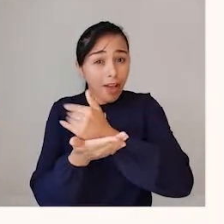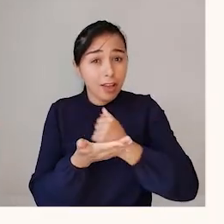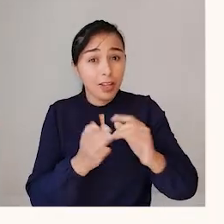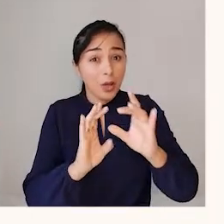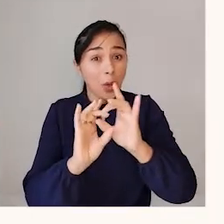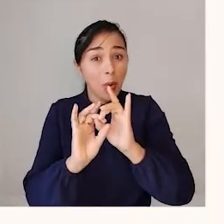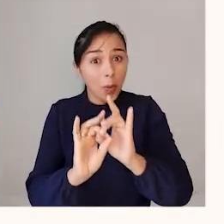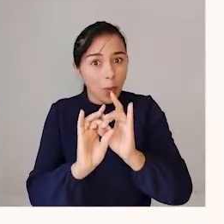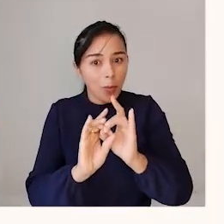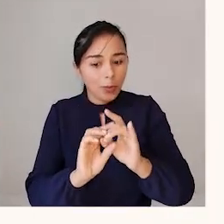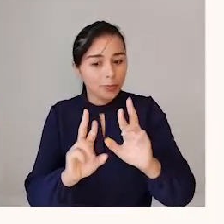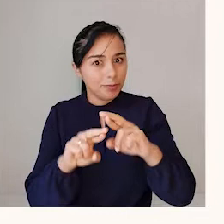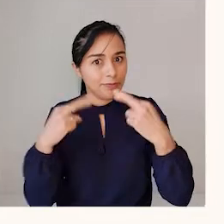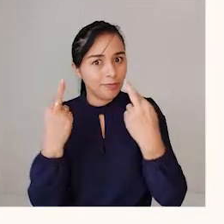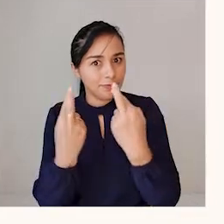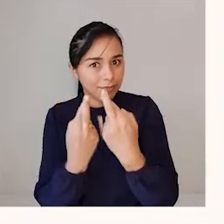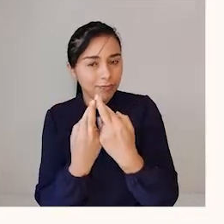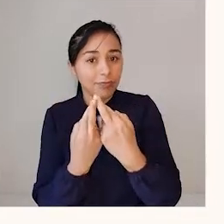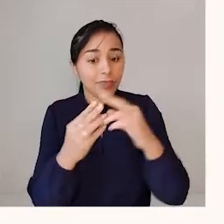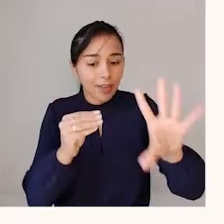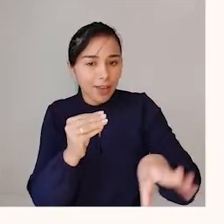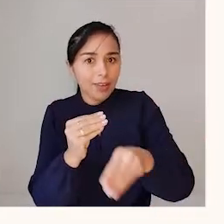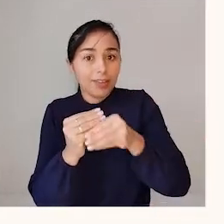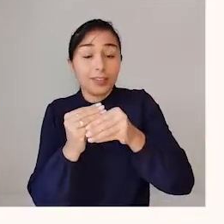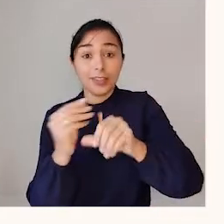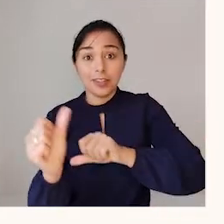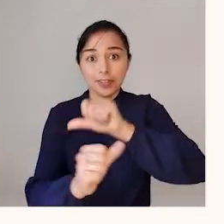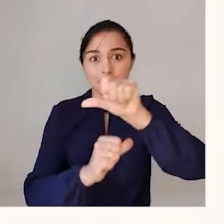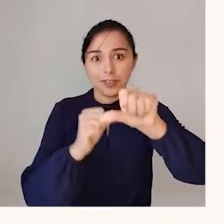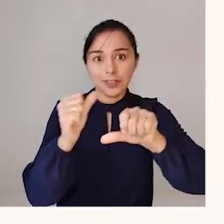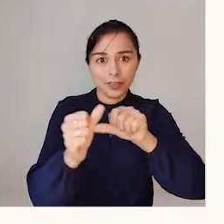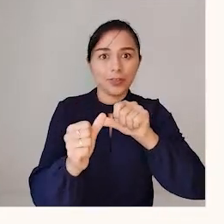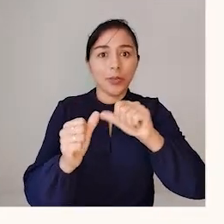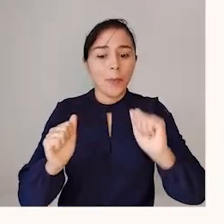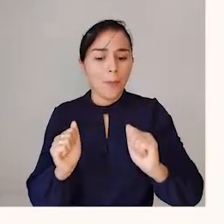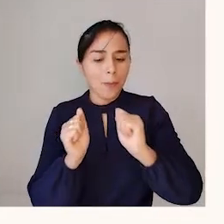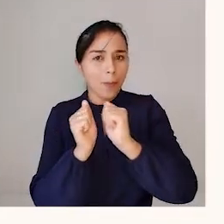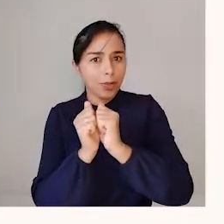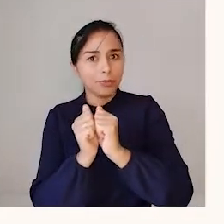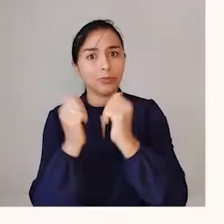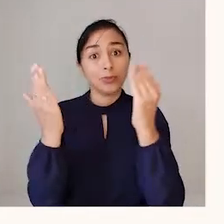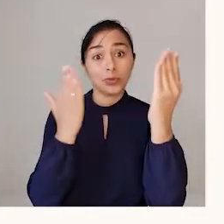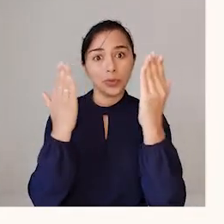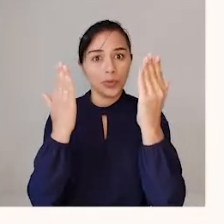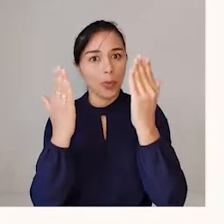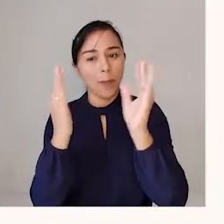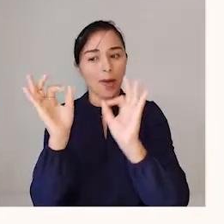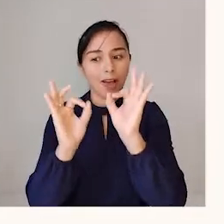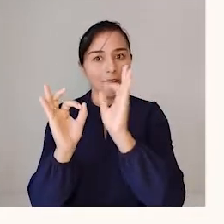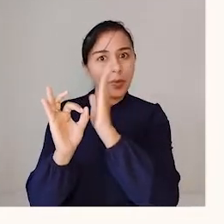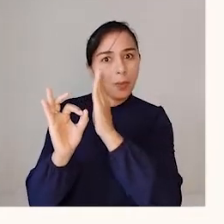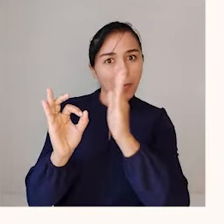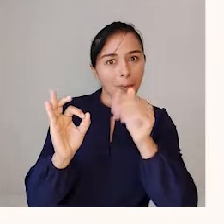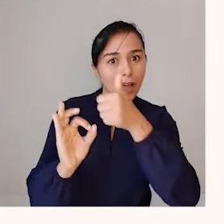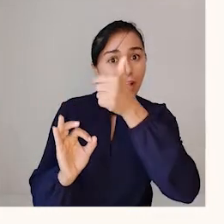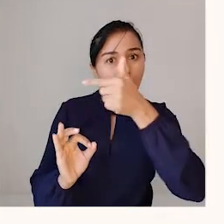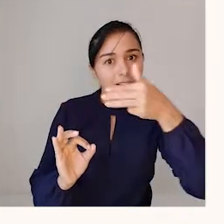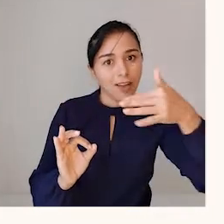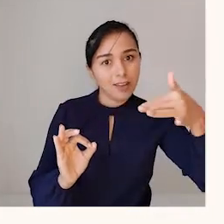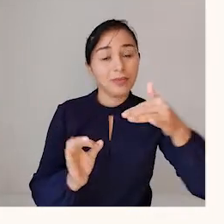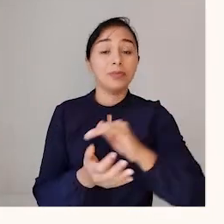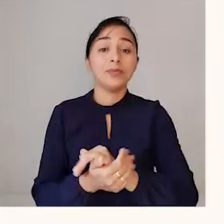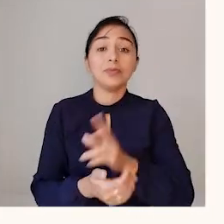acrescentar, transformar, juntar, comparar e ordenar. Todas as vezes que nós